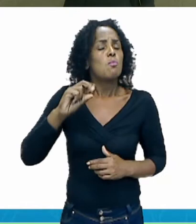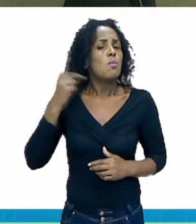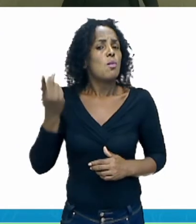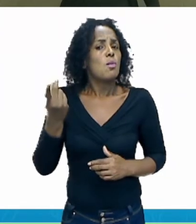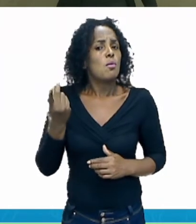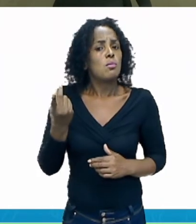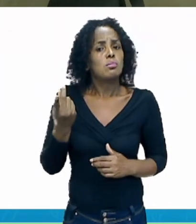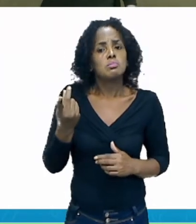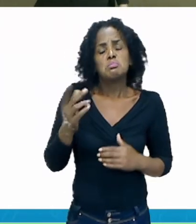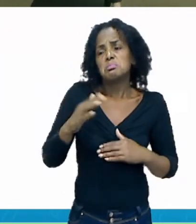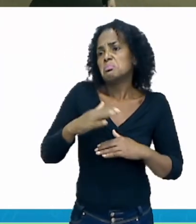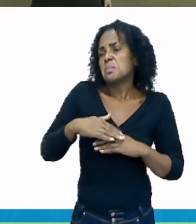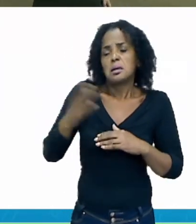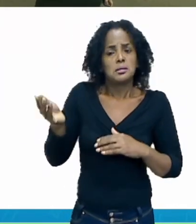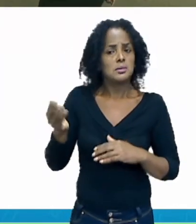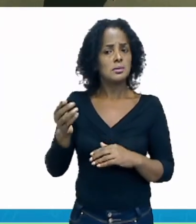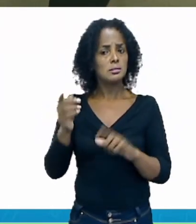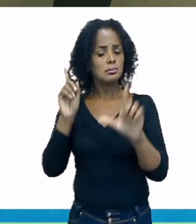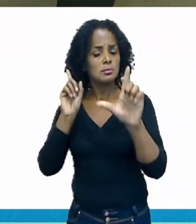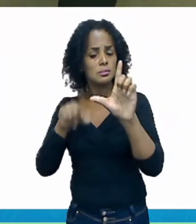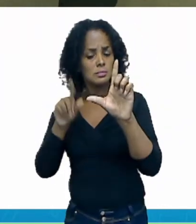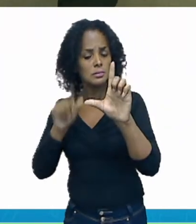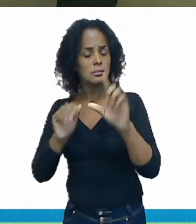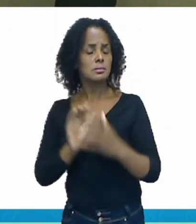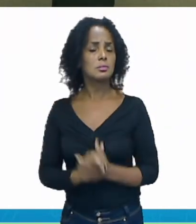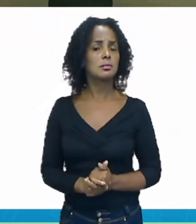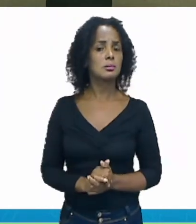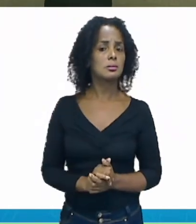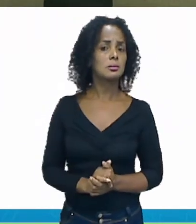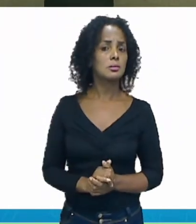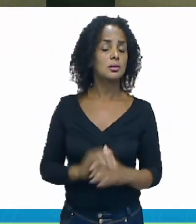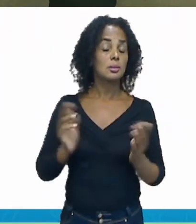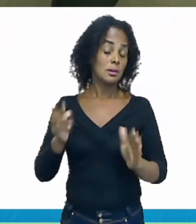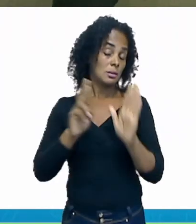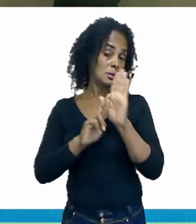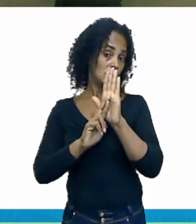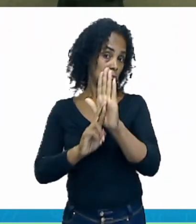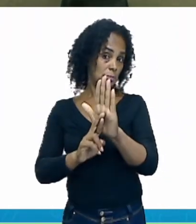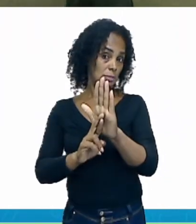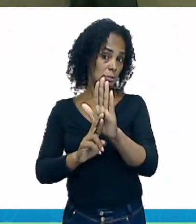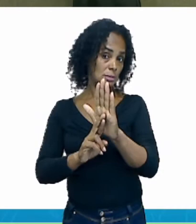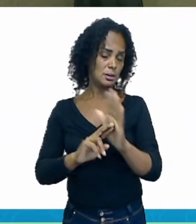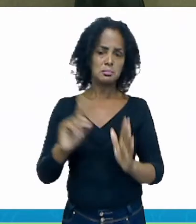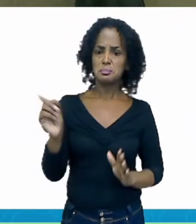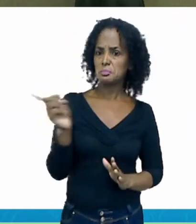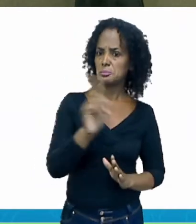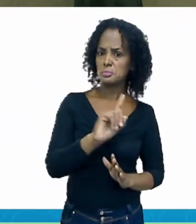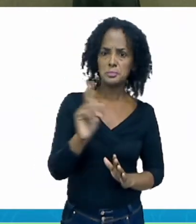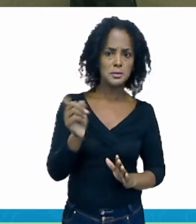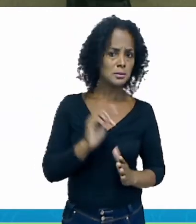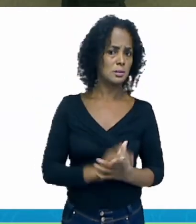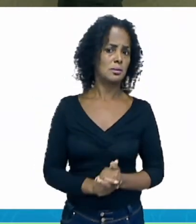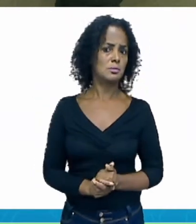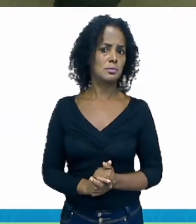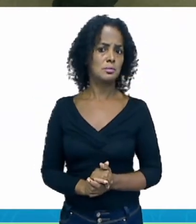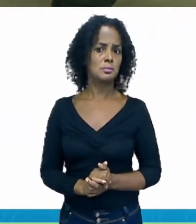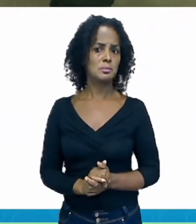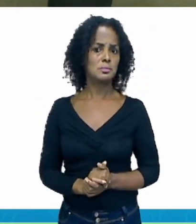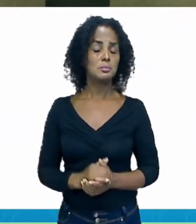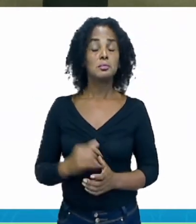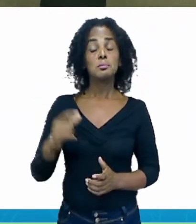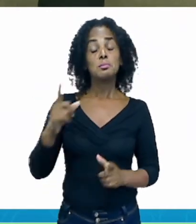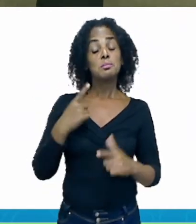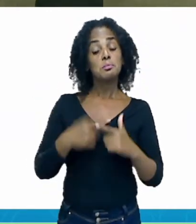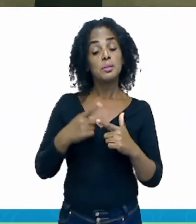da palavra, não é verdade? Então a nossa resposta aqui é não, porque tem sílabas com uma,